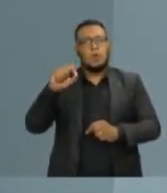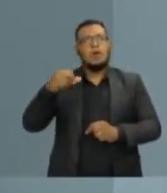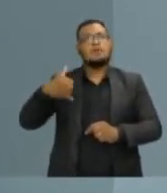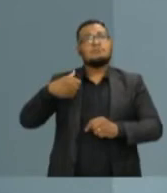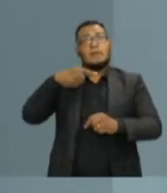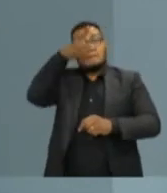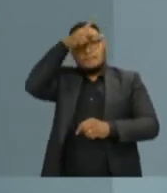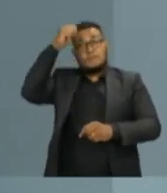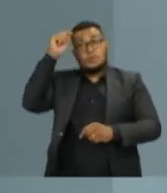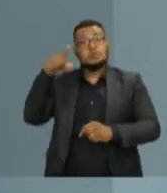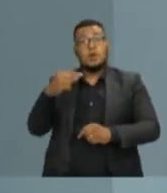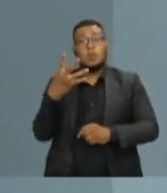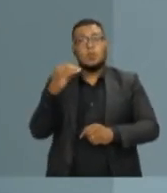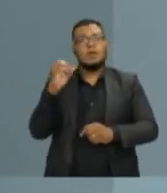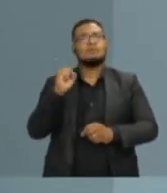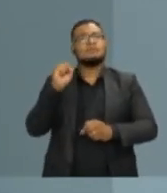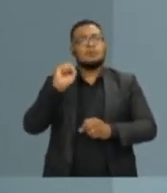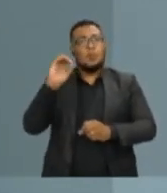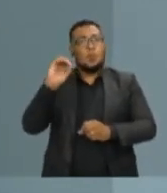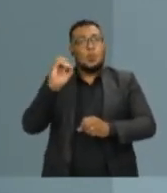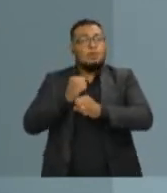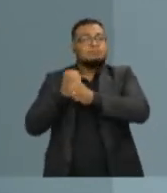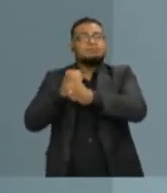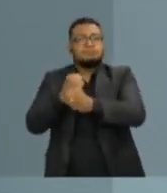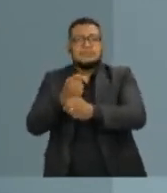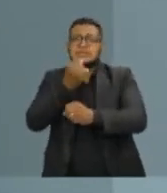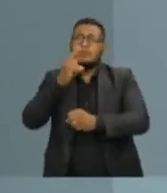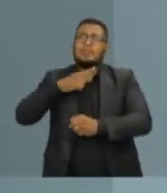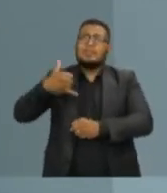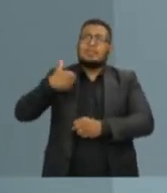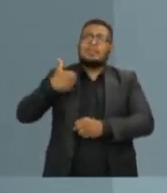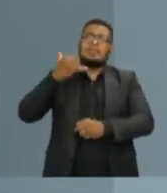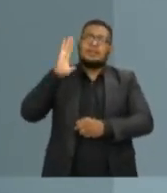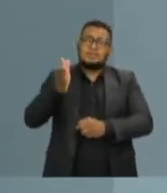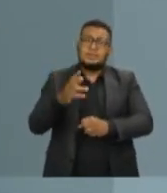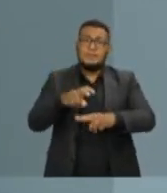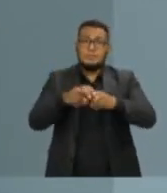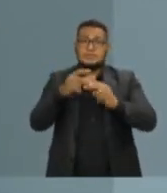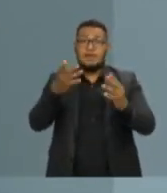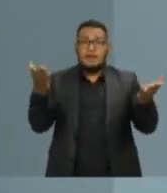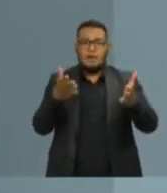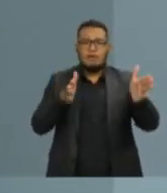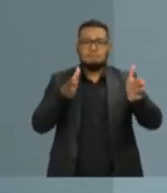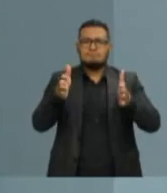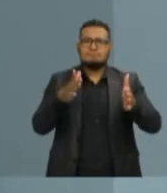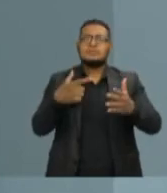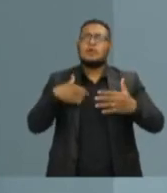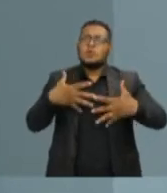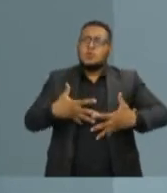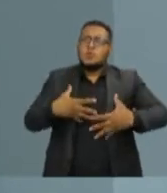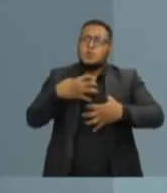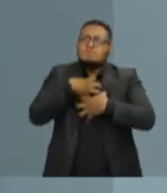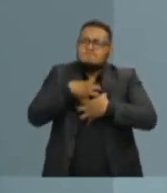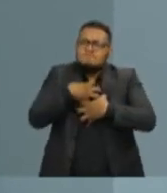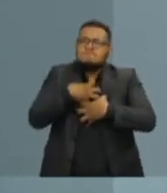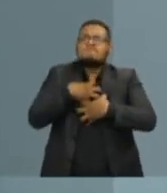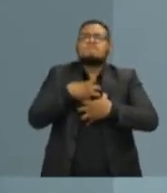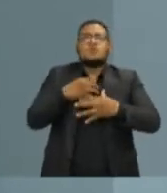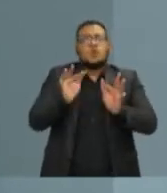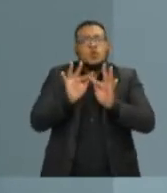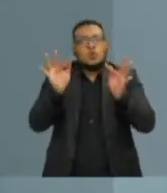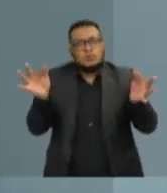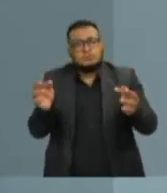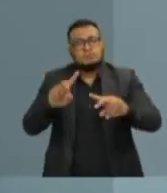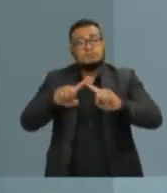chegou, se Deus quiser e for da vontade do telespectador e do morador da cidade, o nosso momento com muita humildade, com muita decência, mas